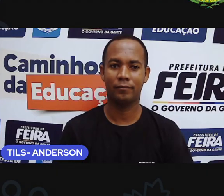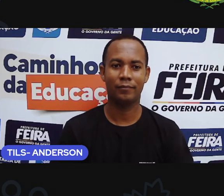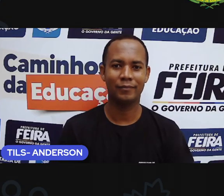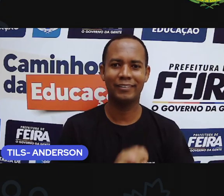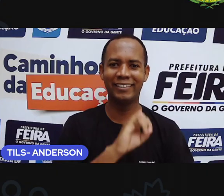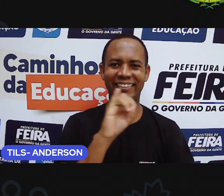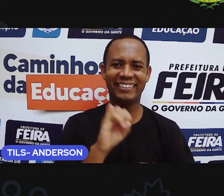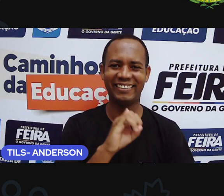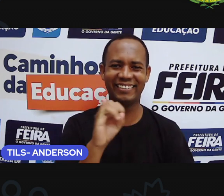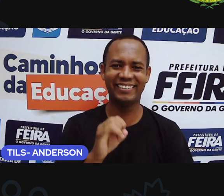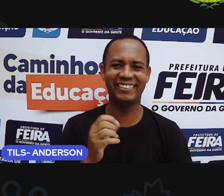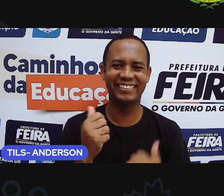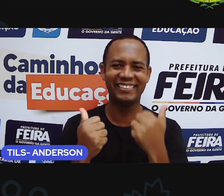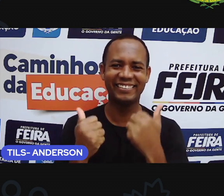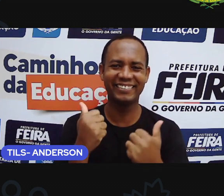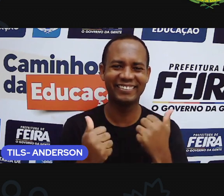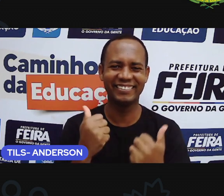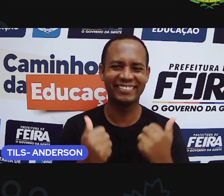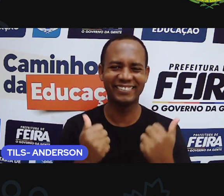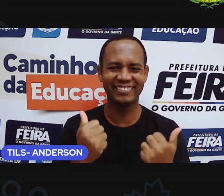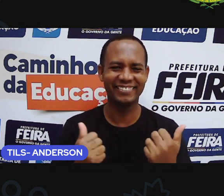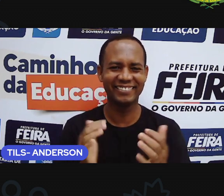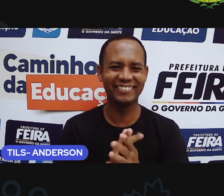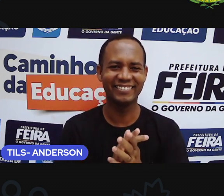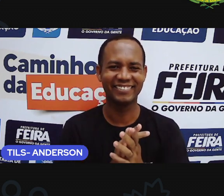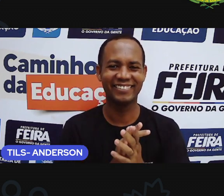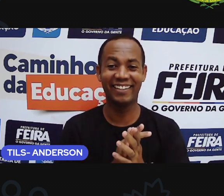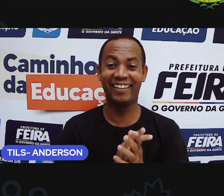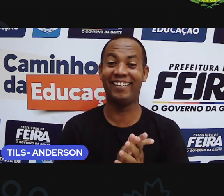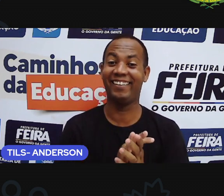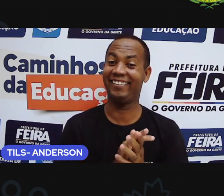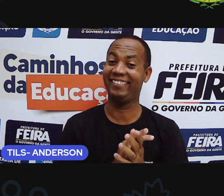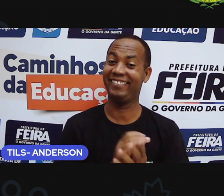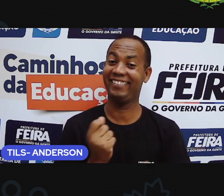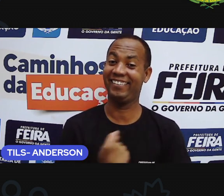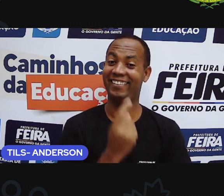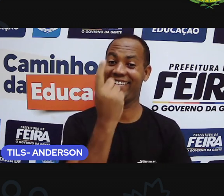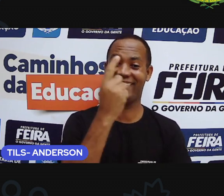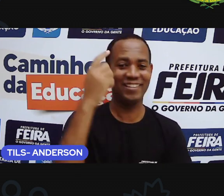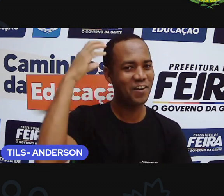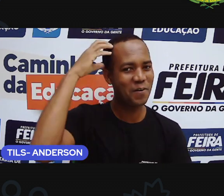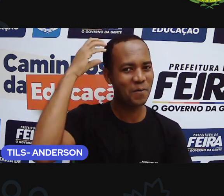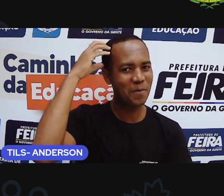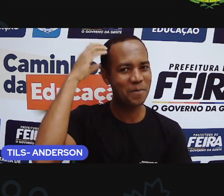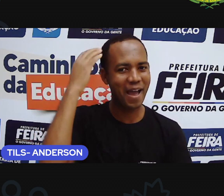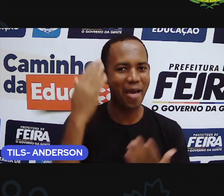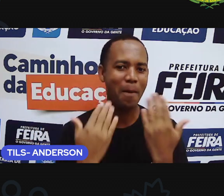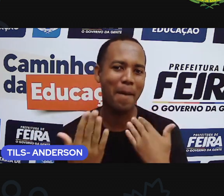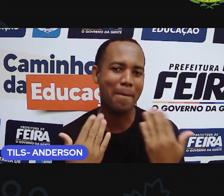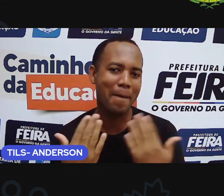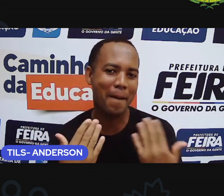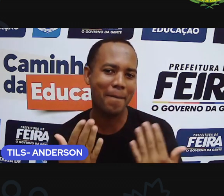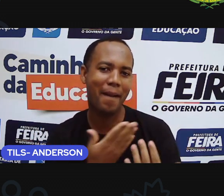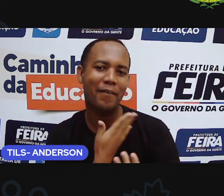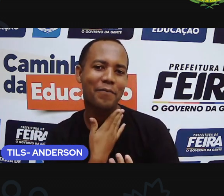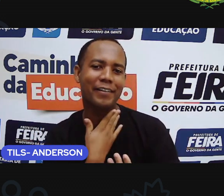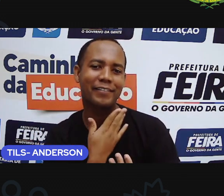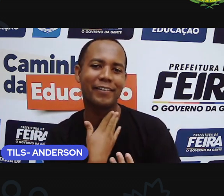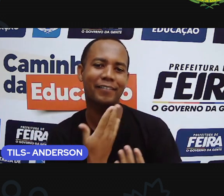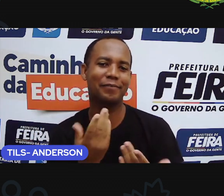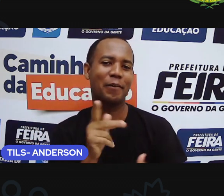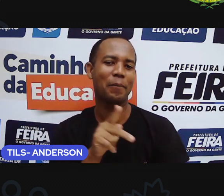Oi, tudo bem? Oi, Anderson, tirando atenção na Pro, Anderson querendo bater a resenha para se atualizar, tá vendo?